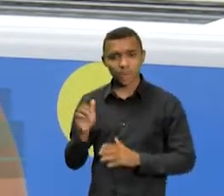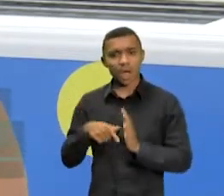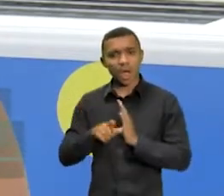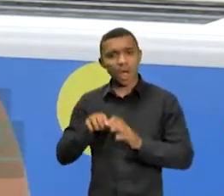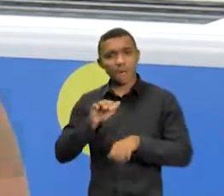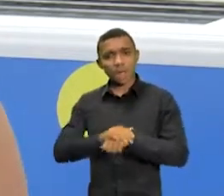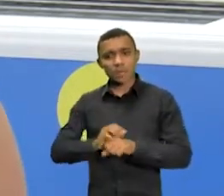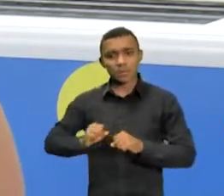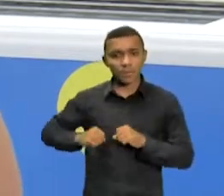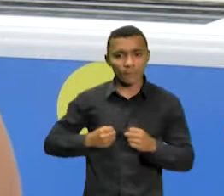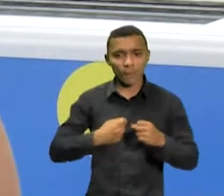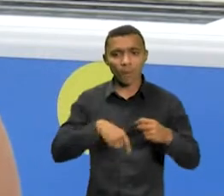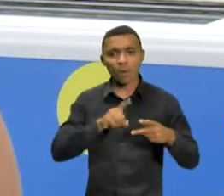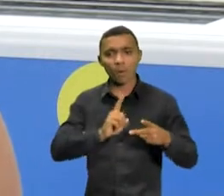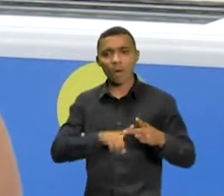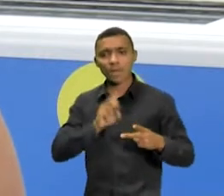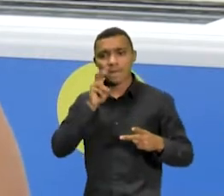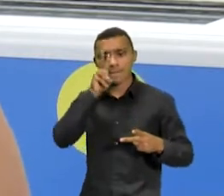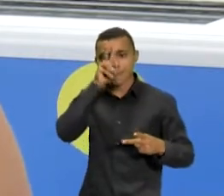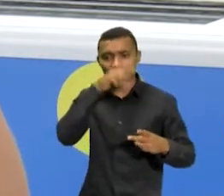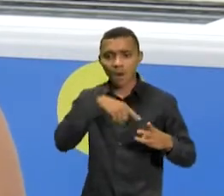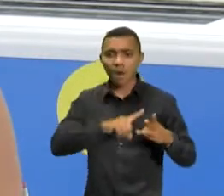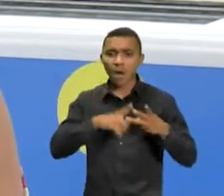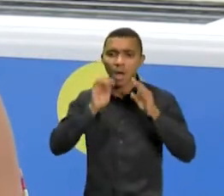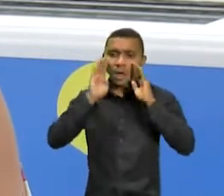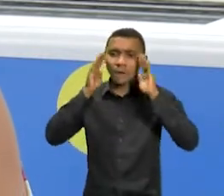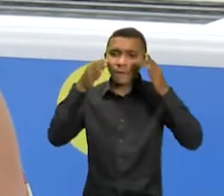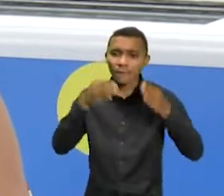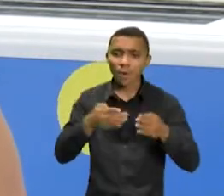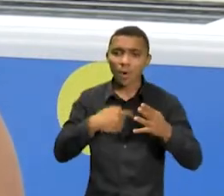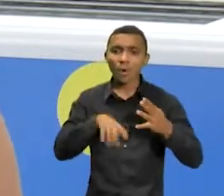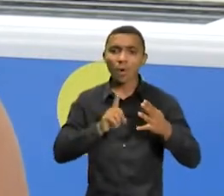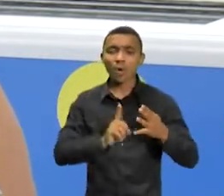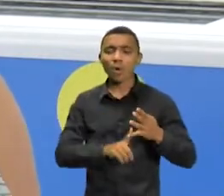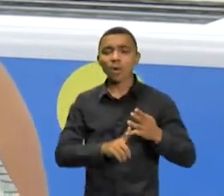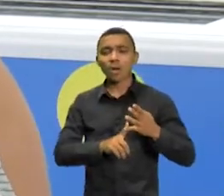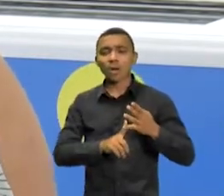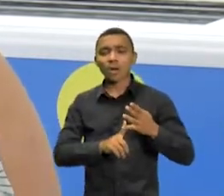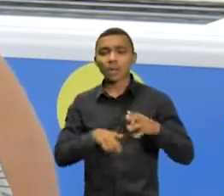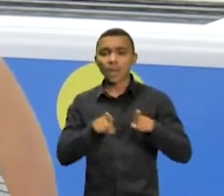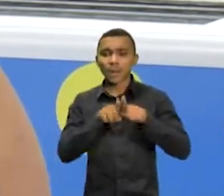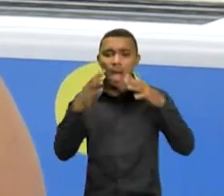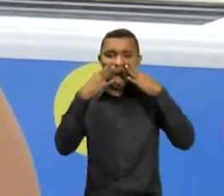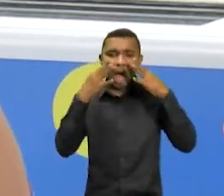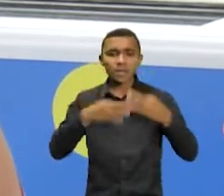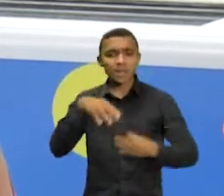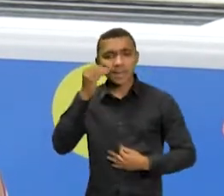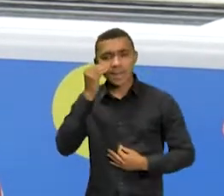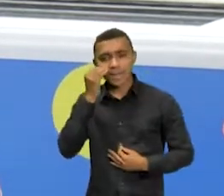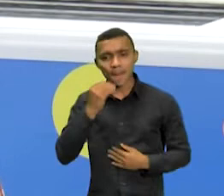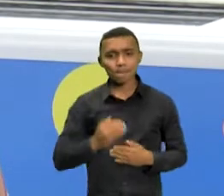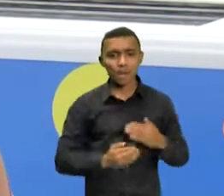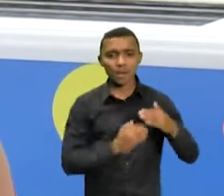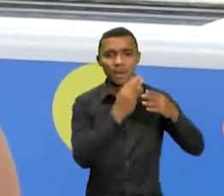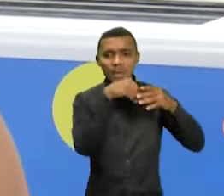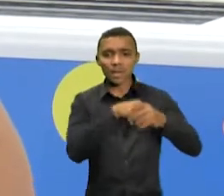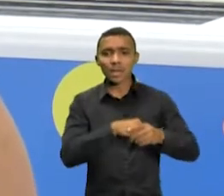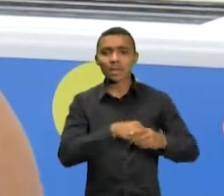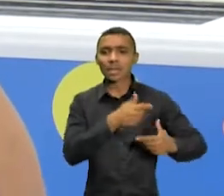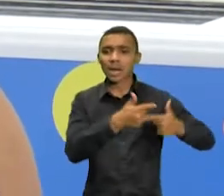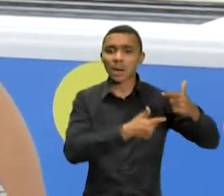sua perseverança, a sua dedicação e o empenho em você ser melhor naquilo que você faz,